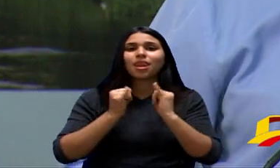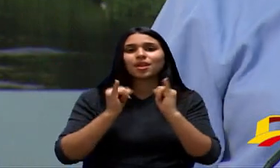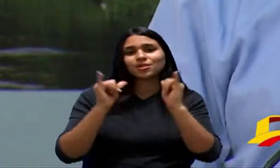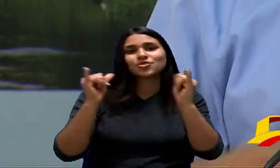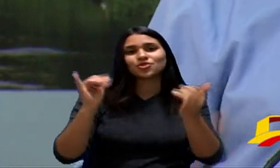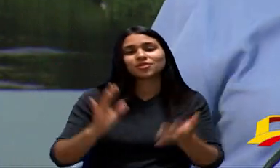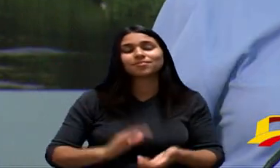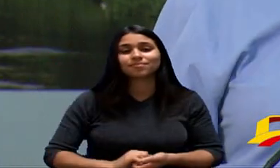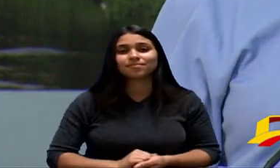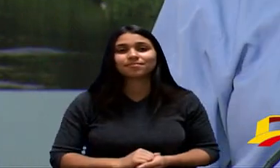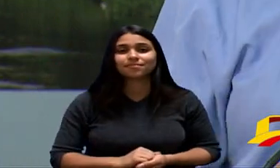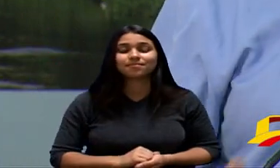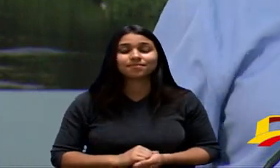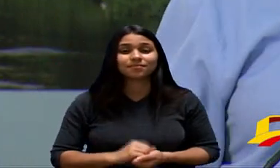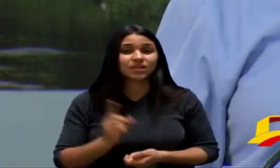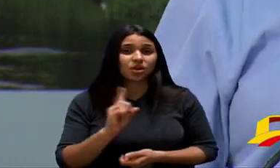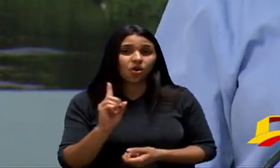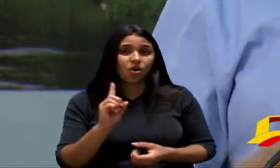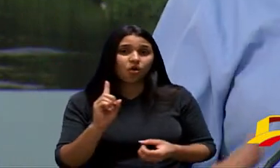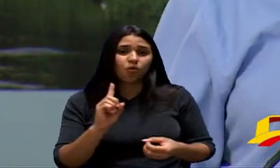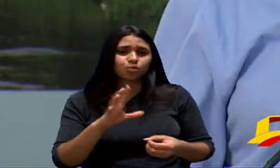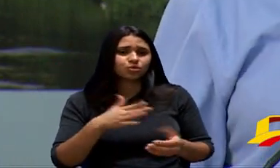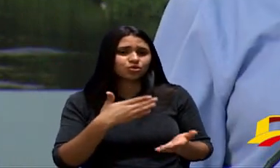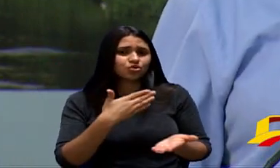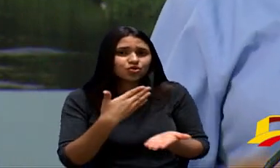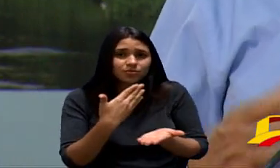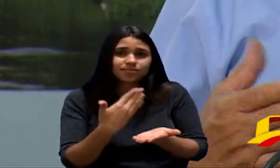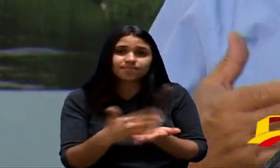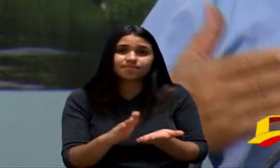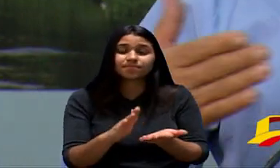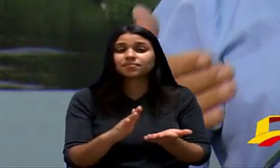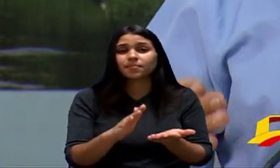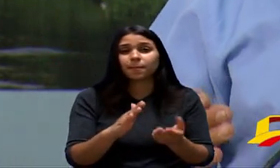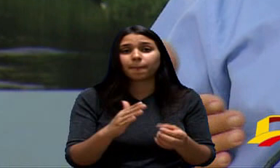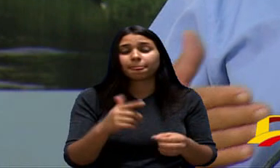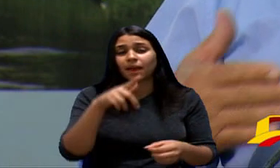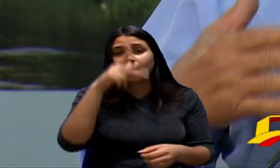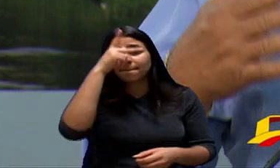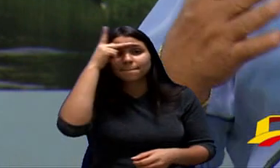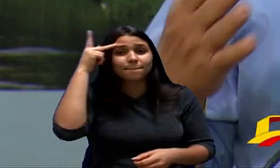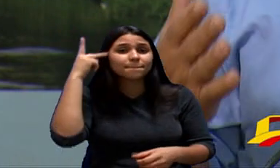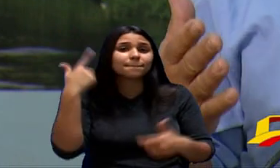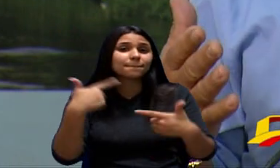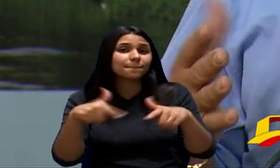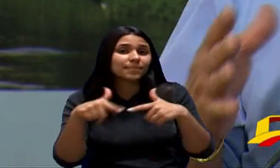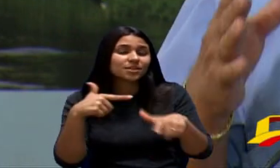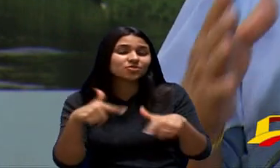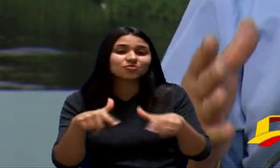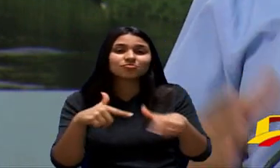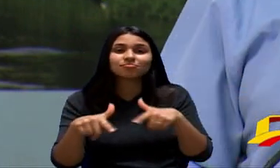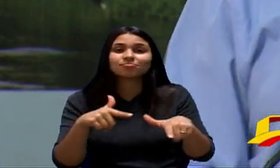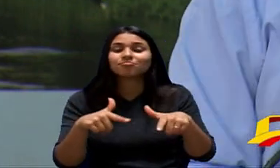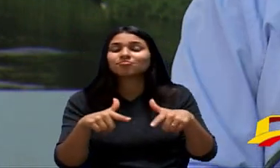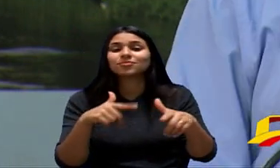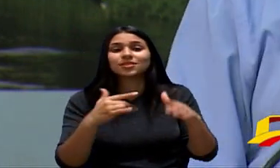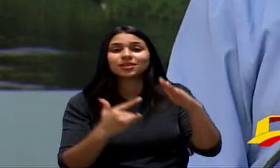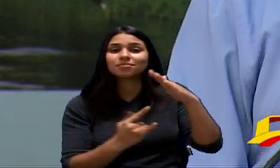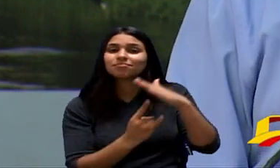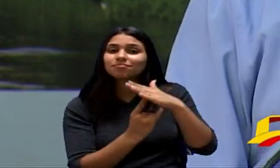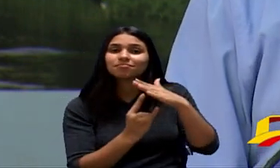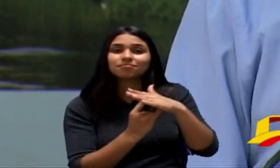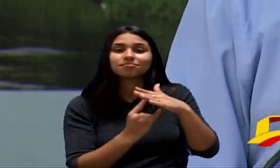Vai Extinguir Os Frentistas E Vai Resolver O Problema Do Preço Da Gasolina Nada Disso Nós Vamos Fazer Uma Transição Toda Europa Já Tem Data Para Acabar